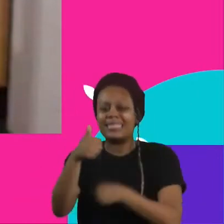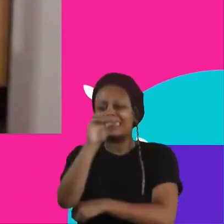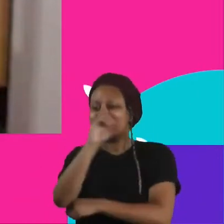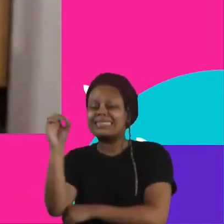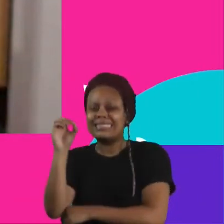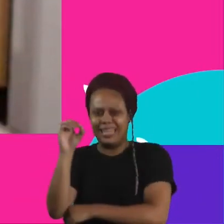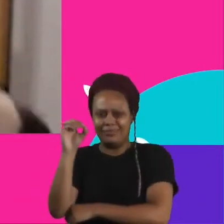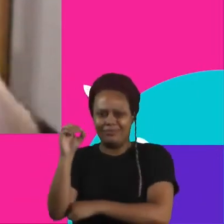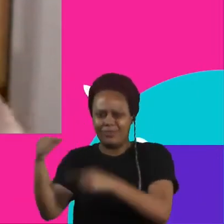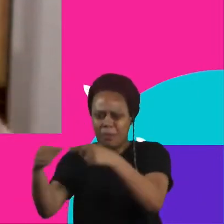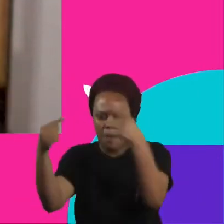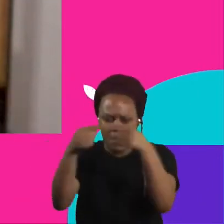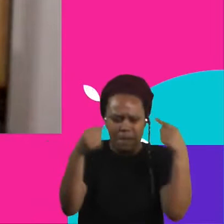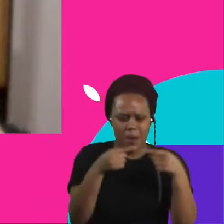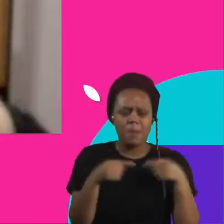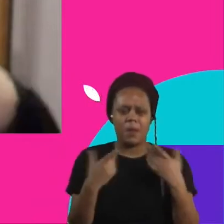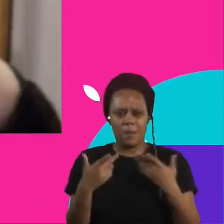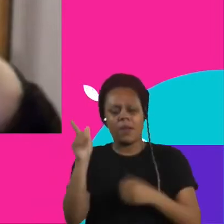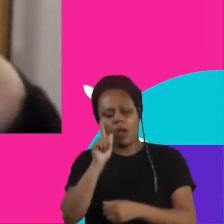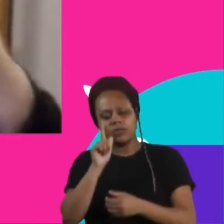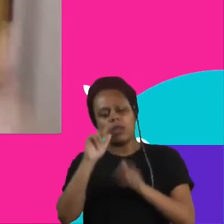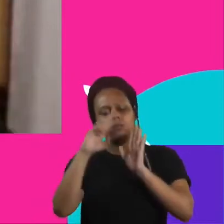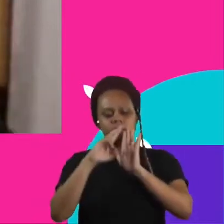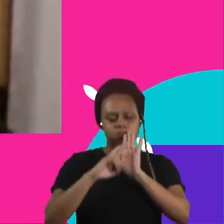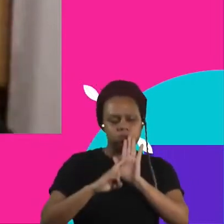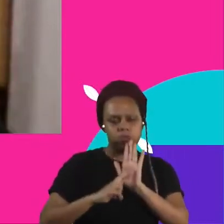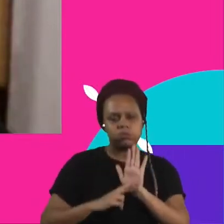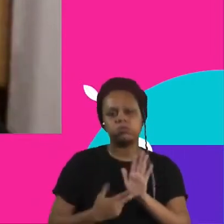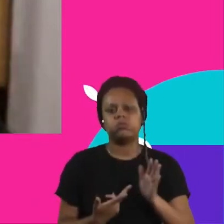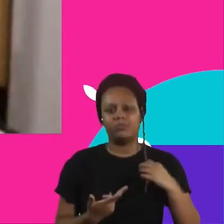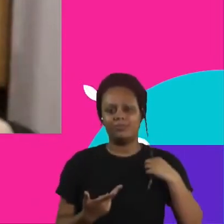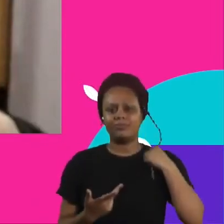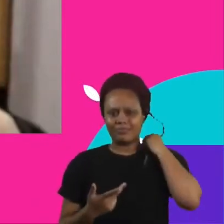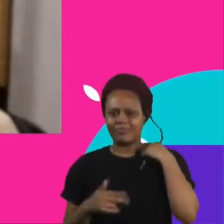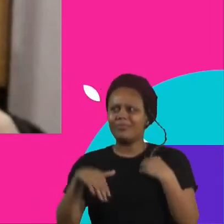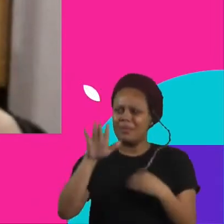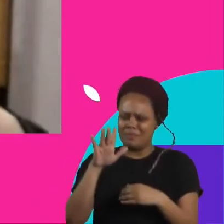fazer esses relatórios de forma diligente por mais de duas décadas.